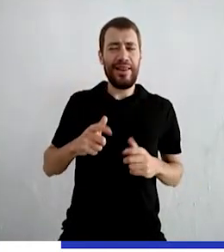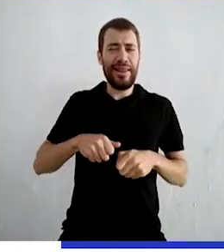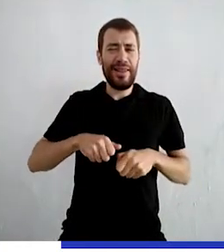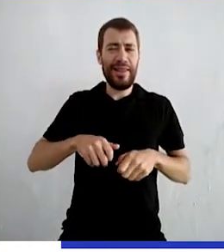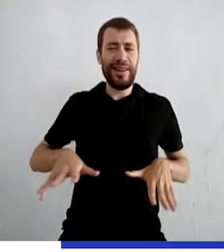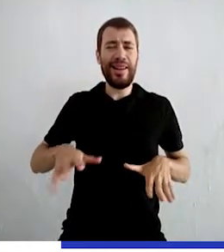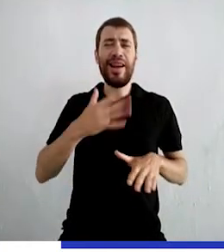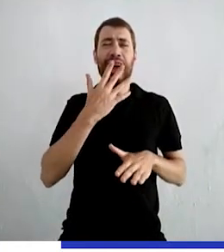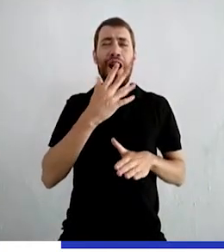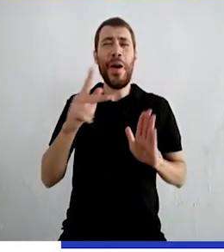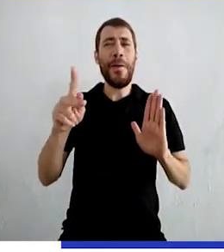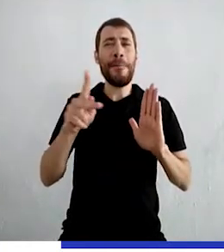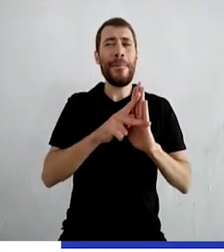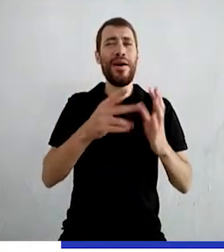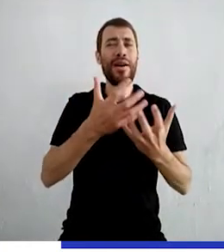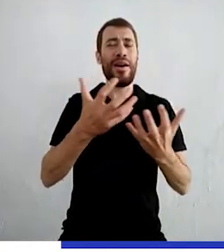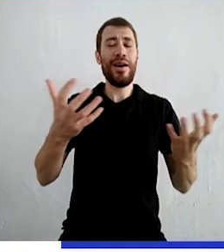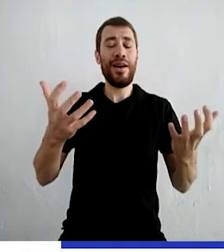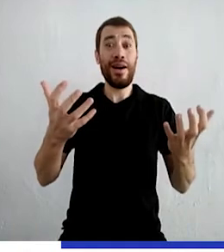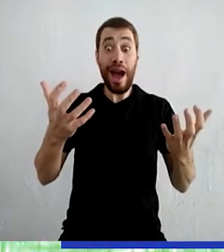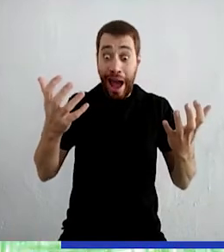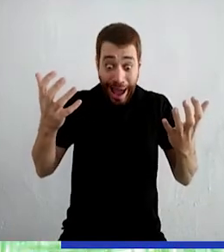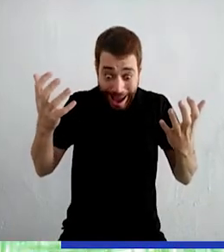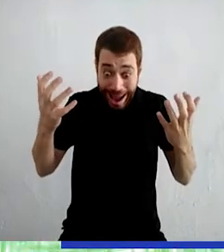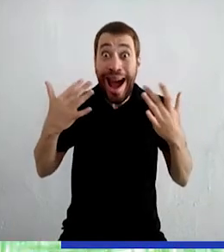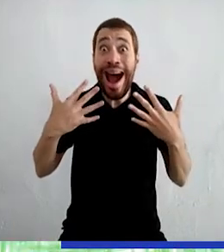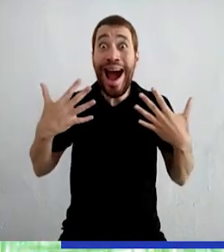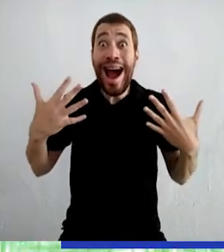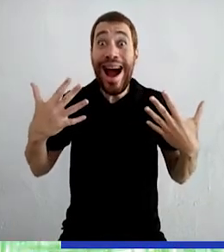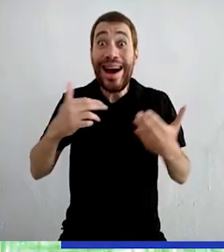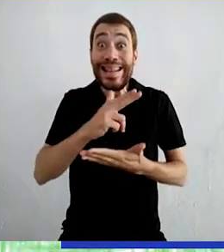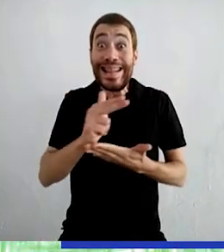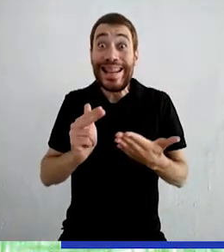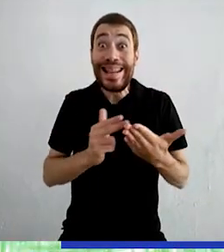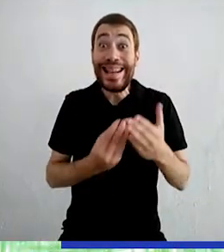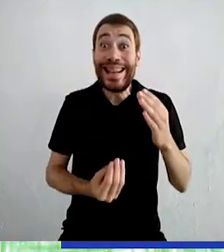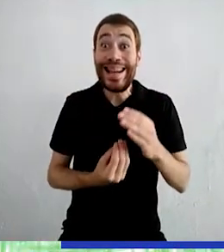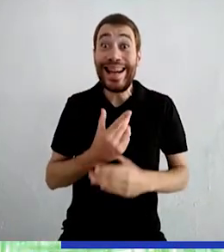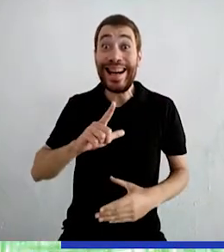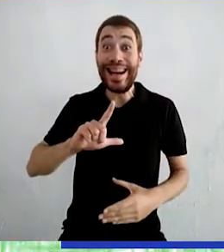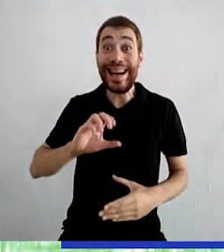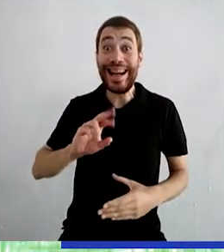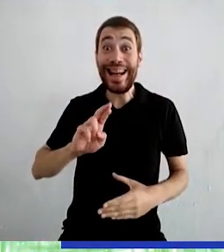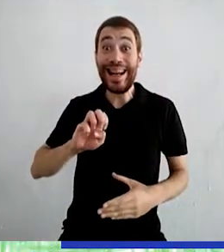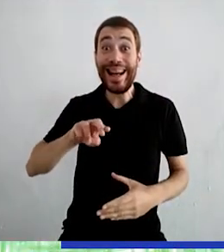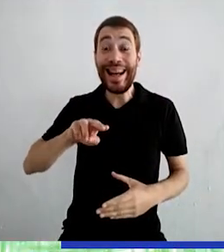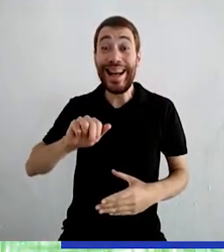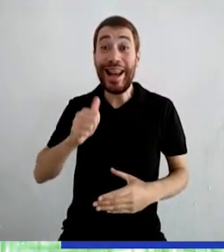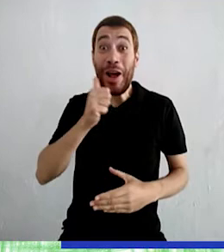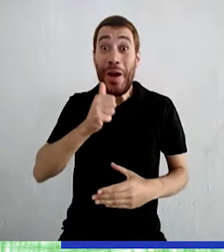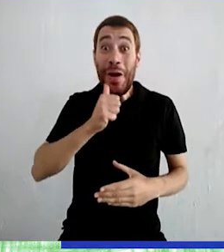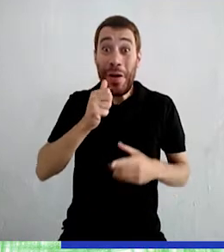vestido da cor do campo Olha O desenho da Lorena Uma